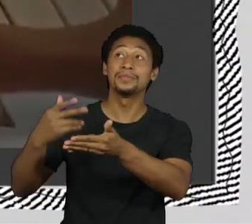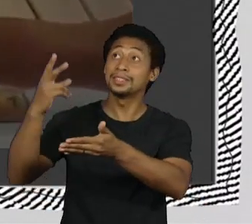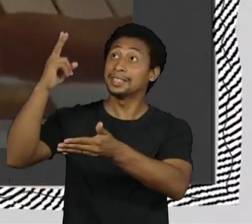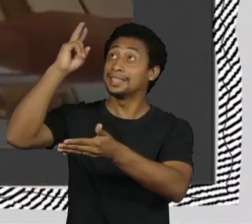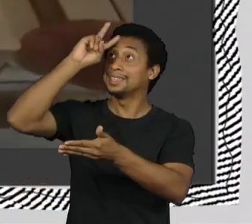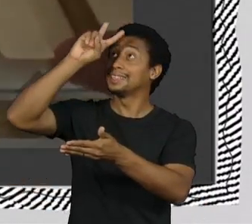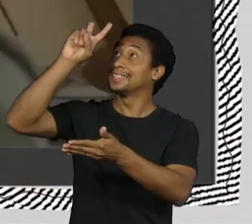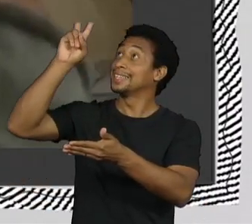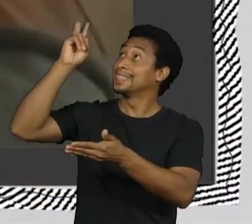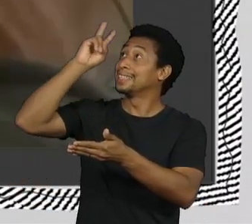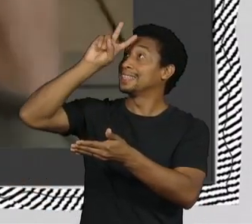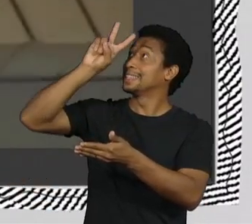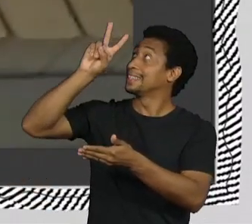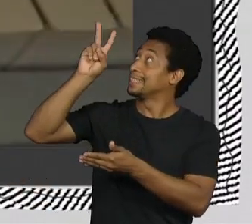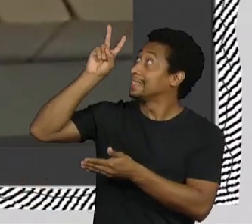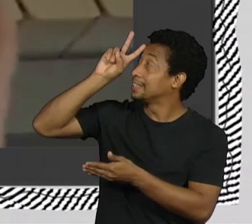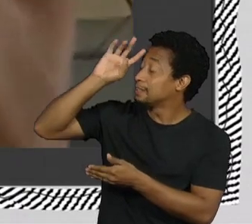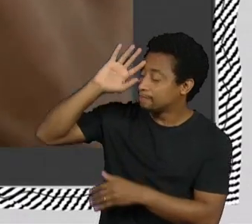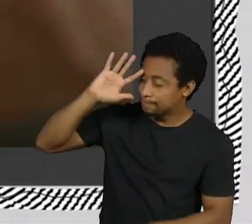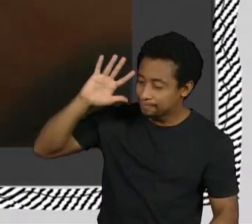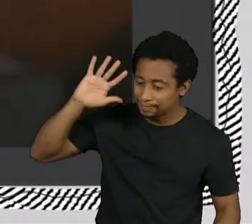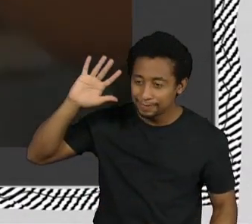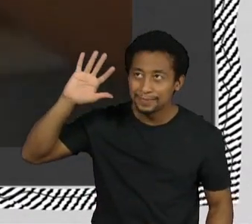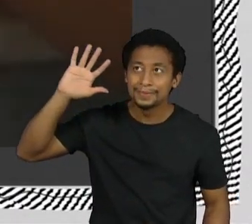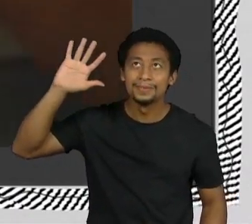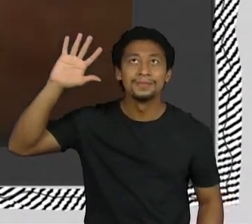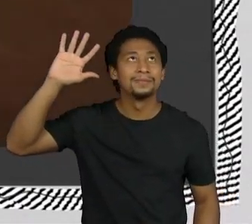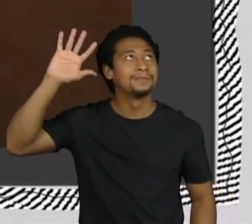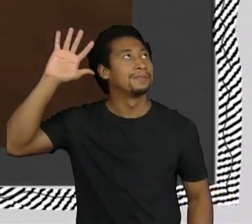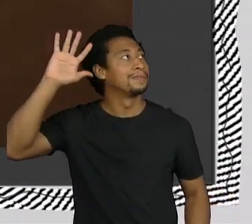Lembre, sem medo de esquecer.